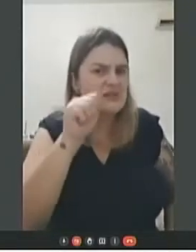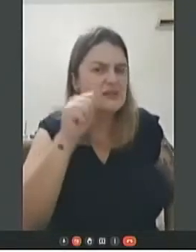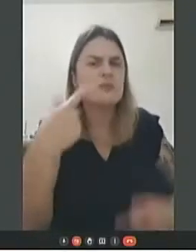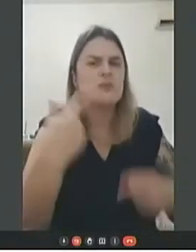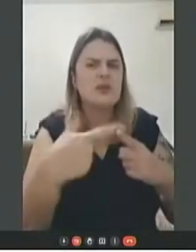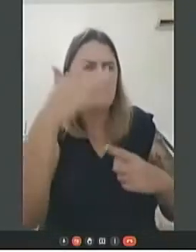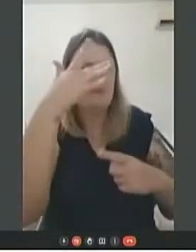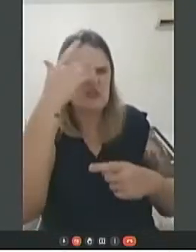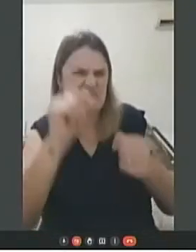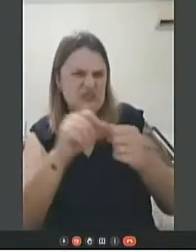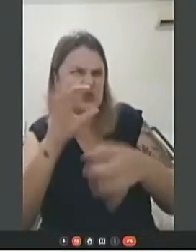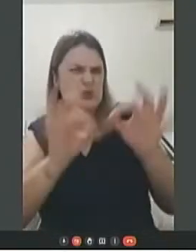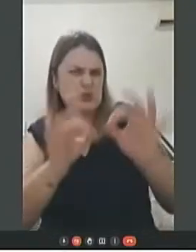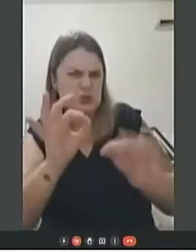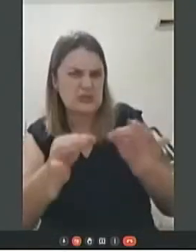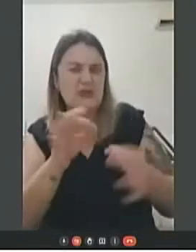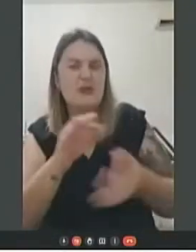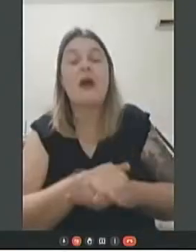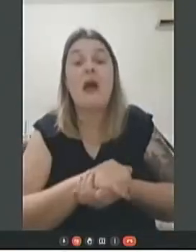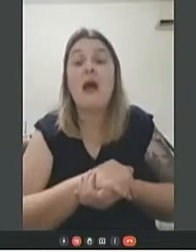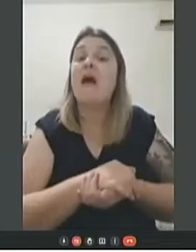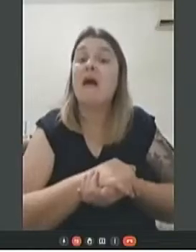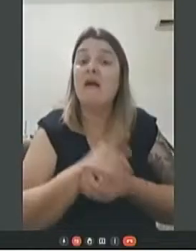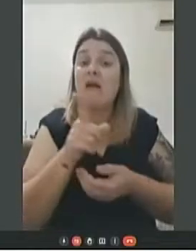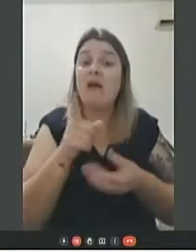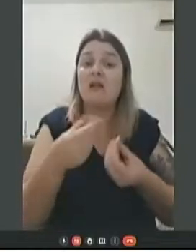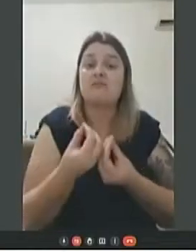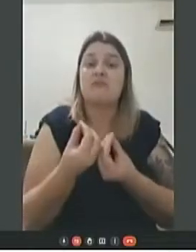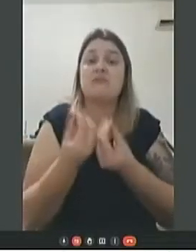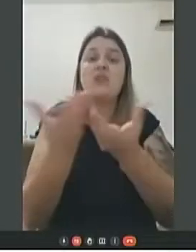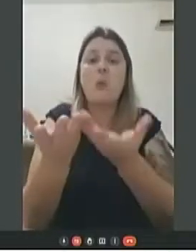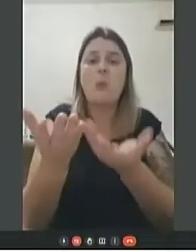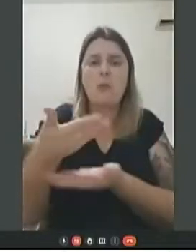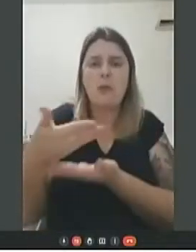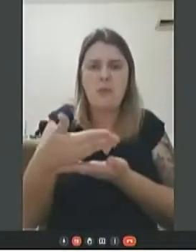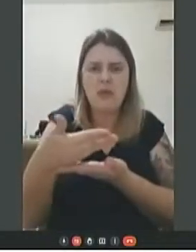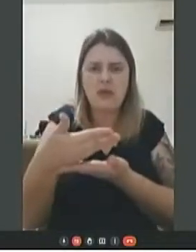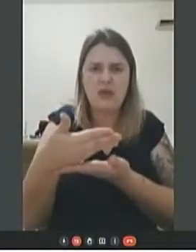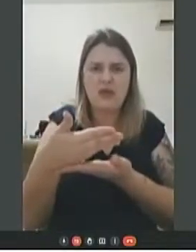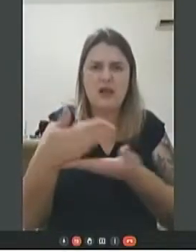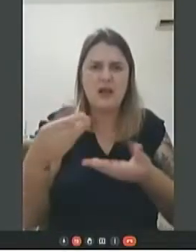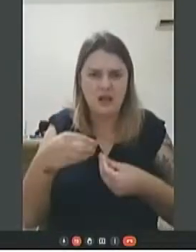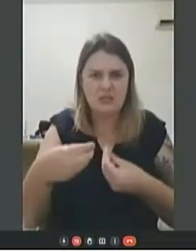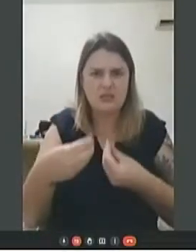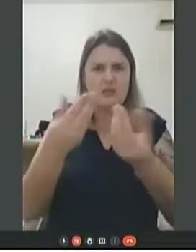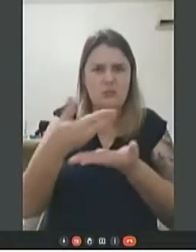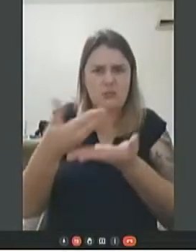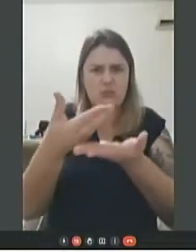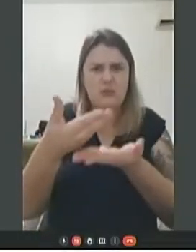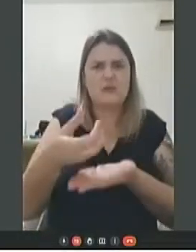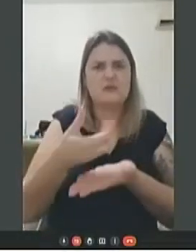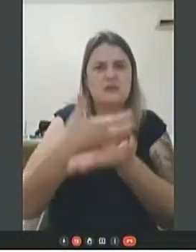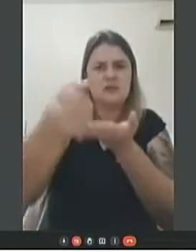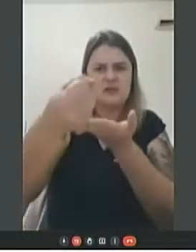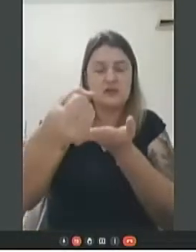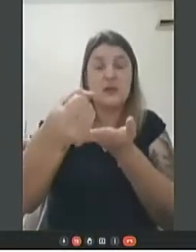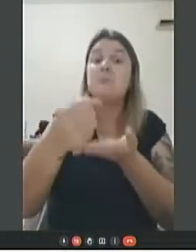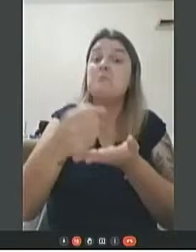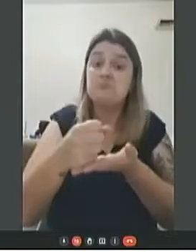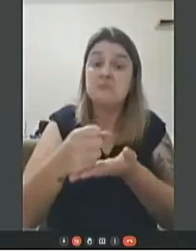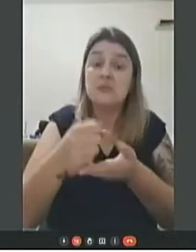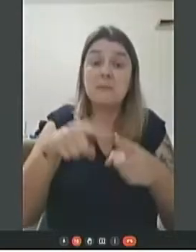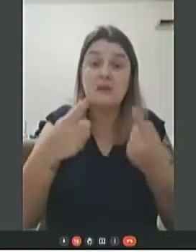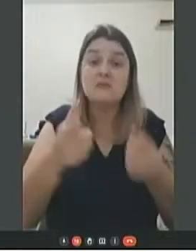julgou ela por conta que ela entregou o bebê para a adoção. Mas também é uma lei que pouca gente